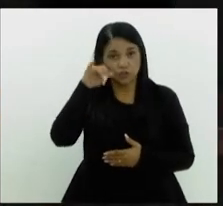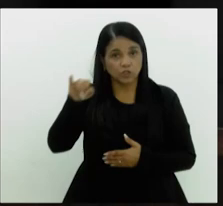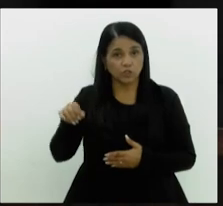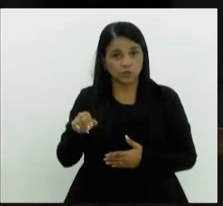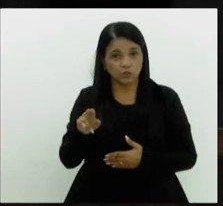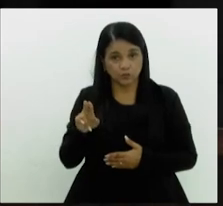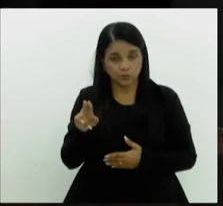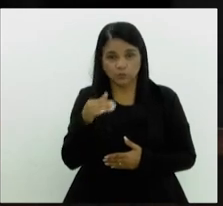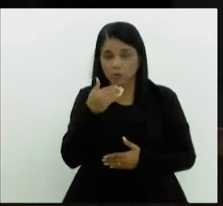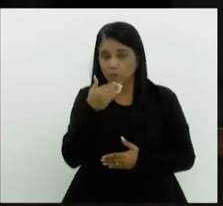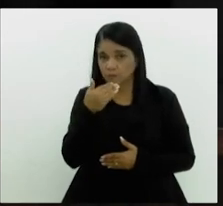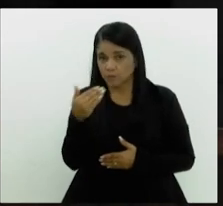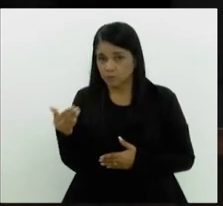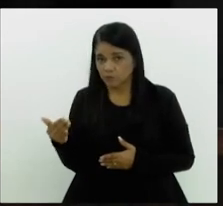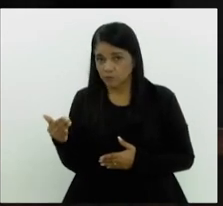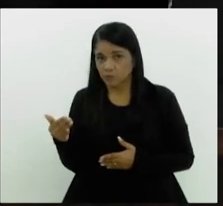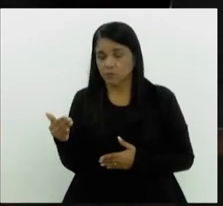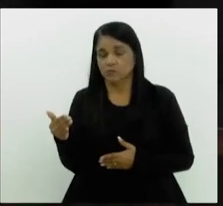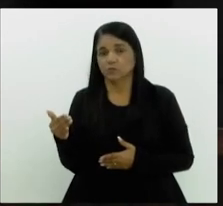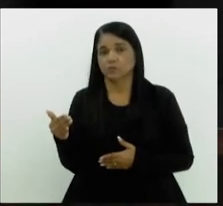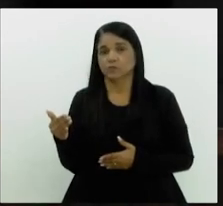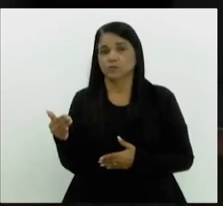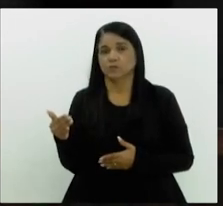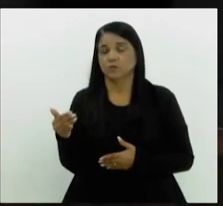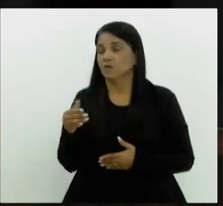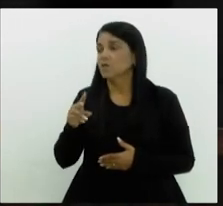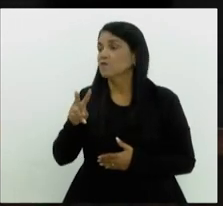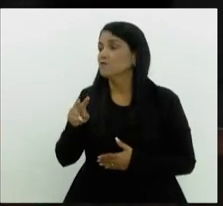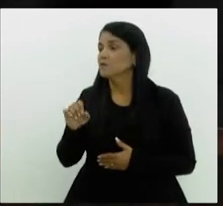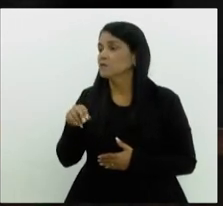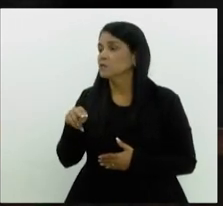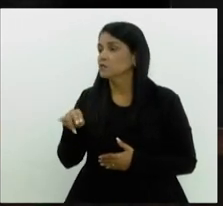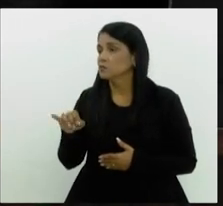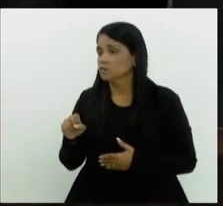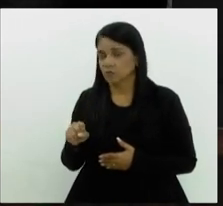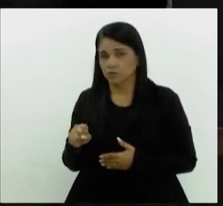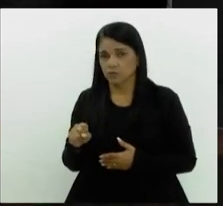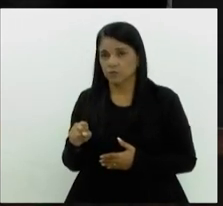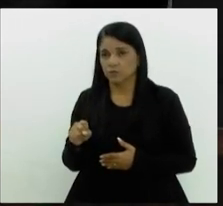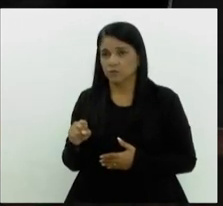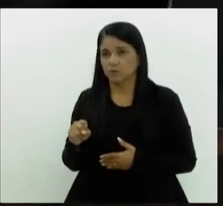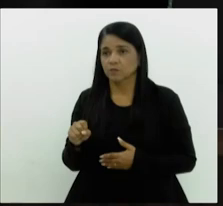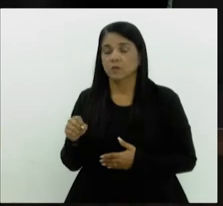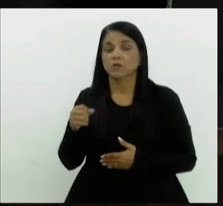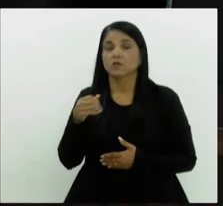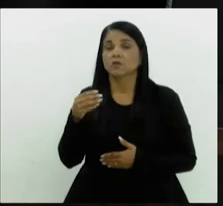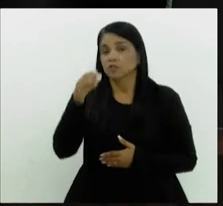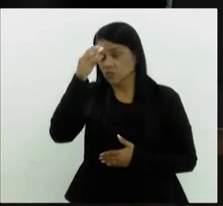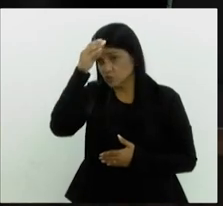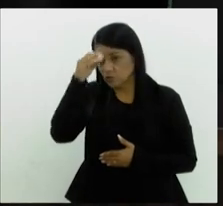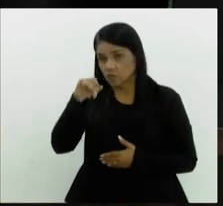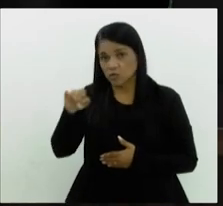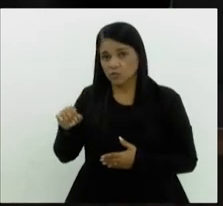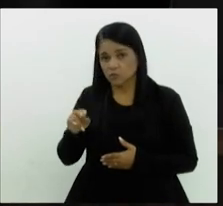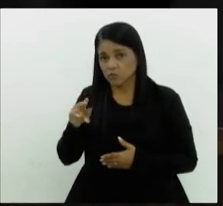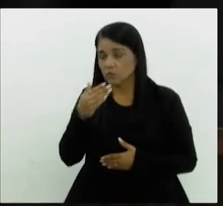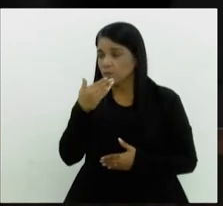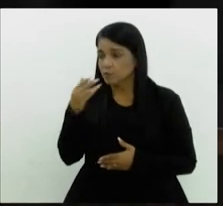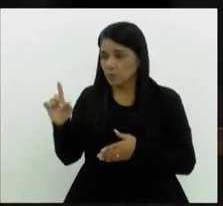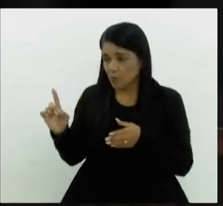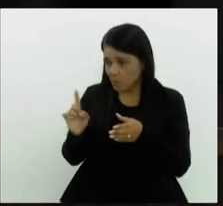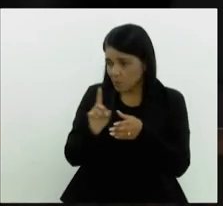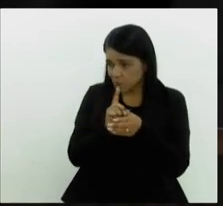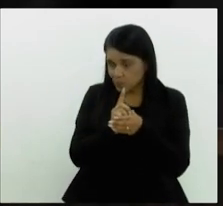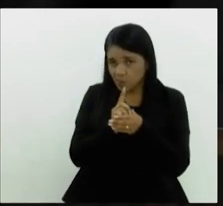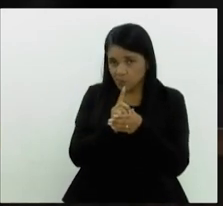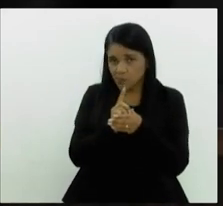Vinícius Rosulino, nosso novo deputado. Vinícius Rosulino, está pedindo aqui ver se pode abrir com a autoria para os